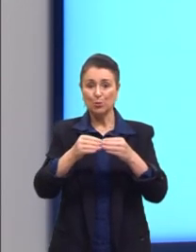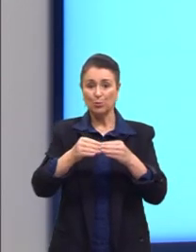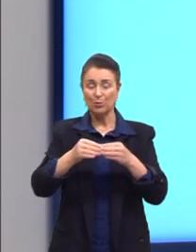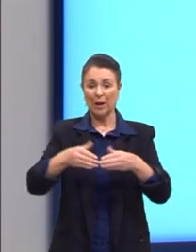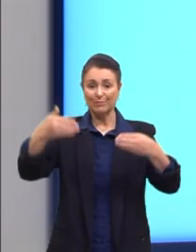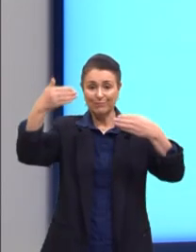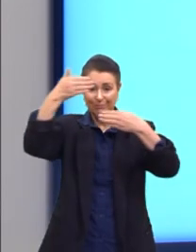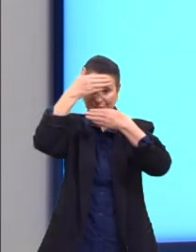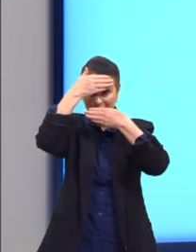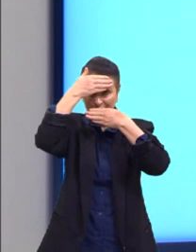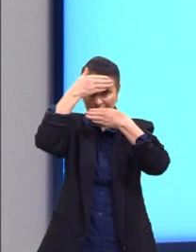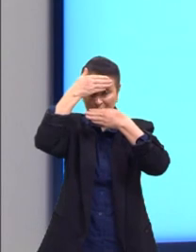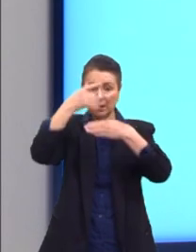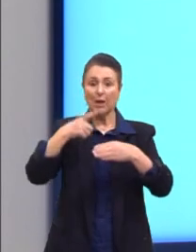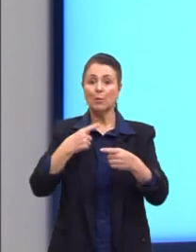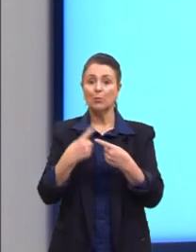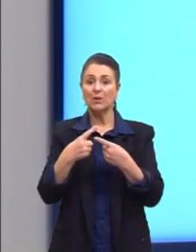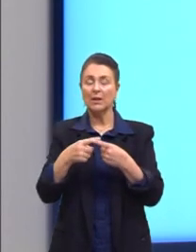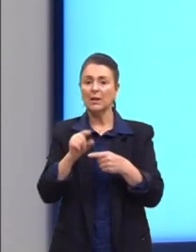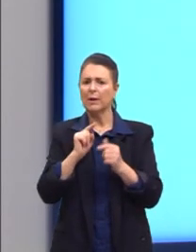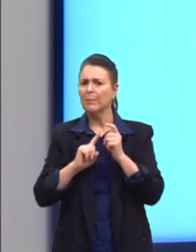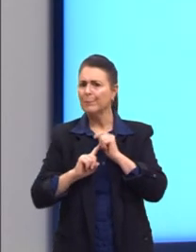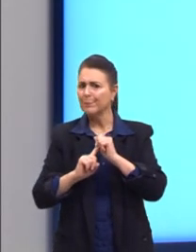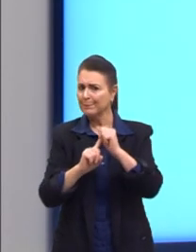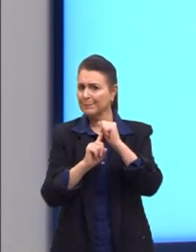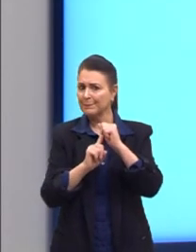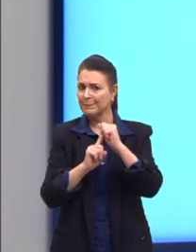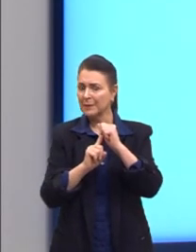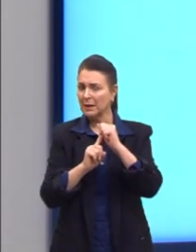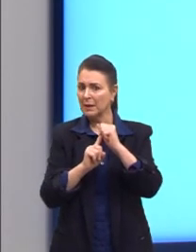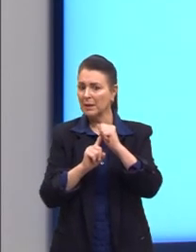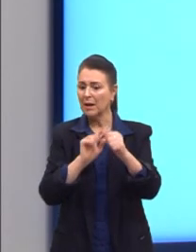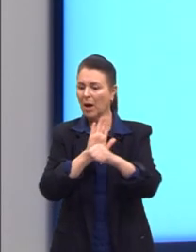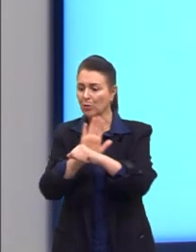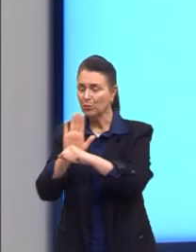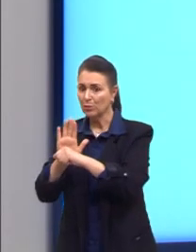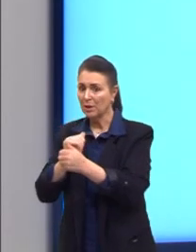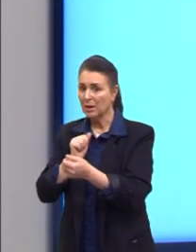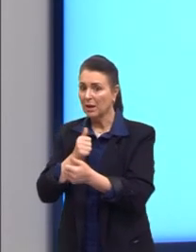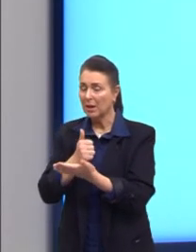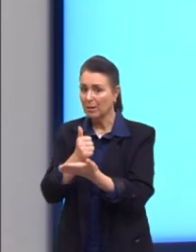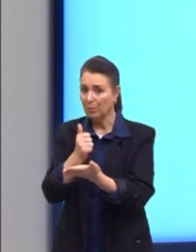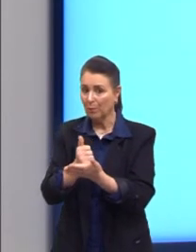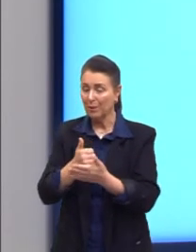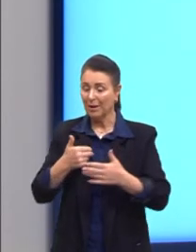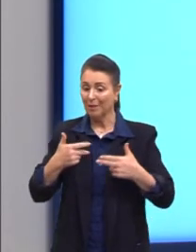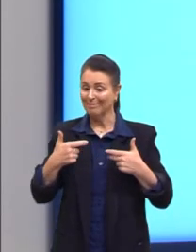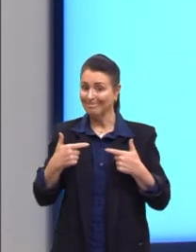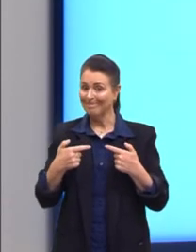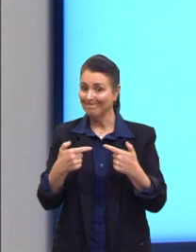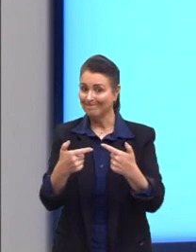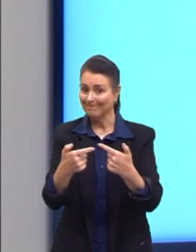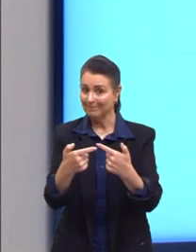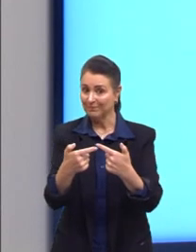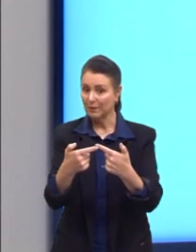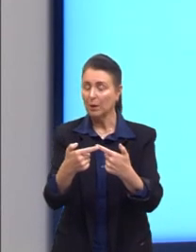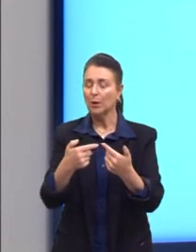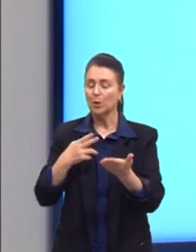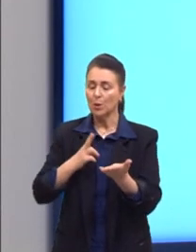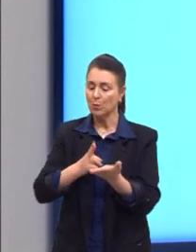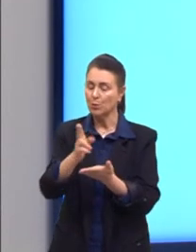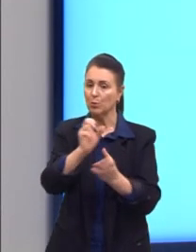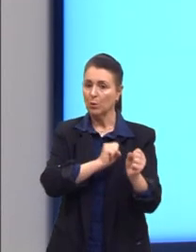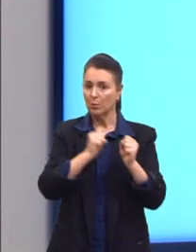Islâmico. Ele é um braço armado que vem se perpetuando.